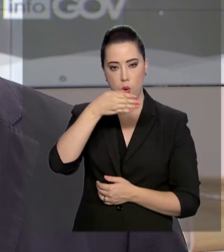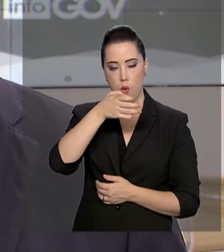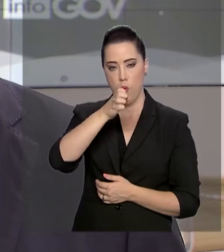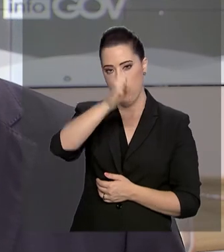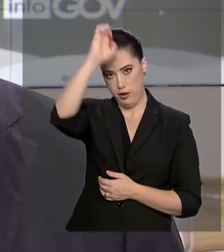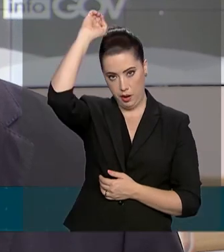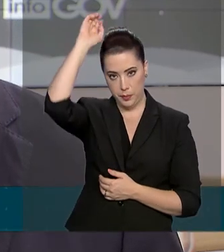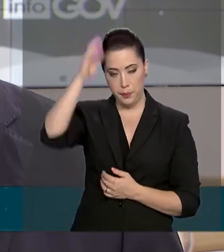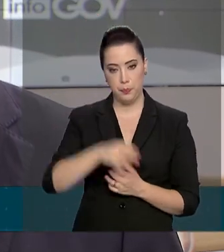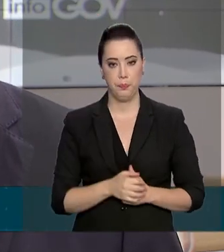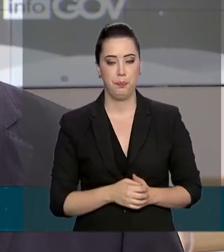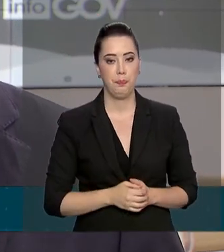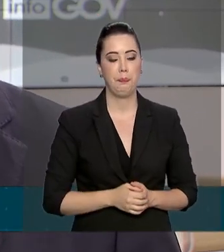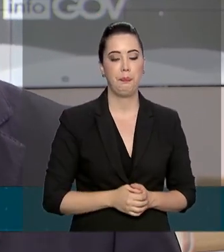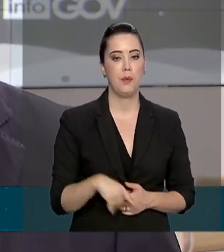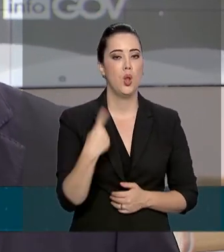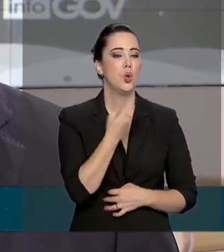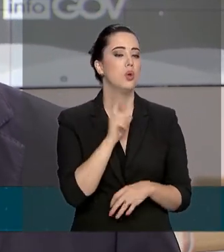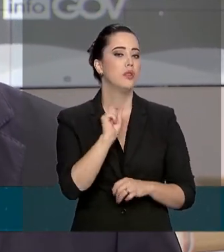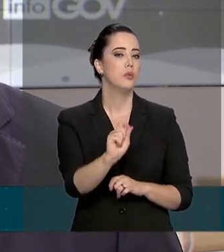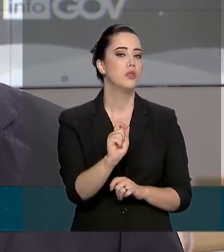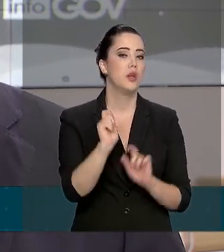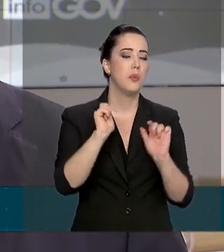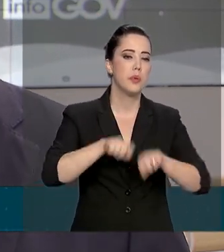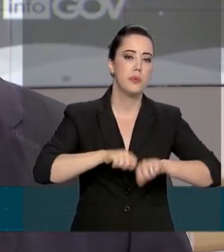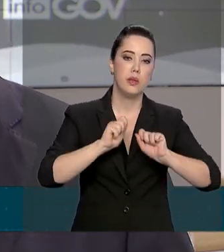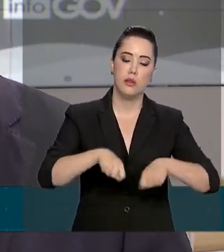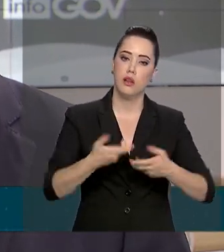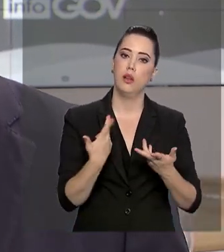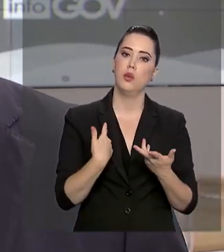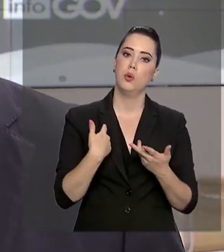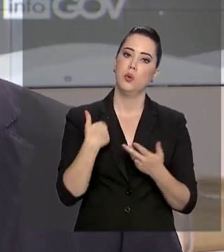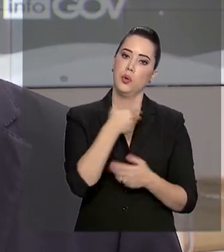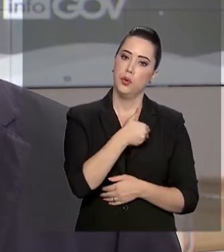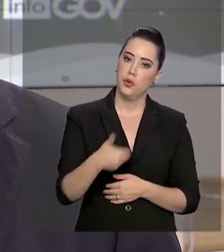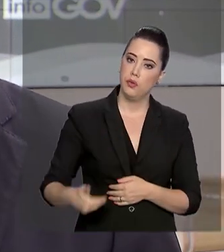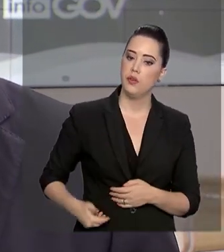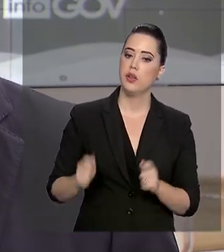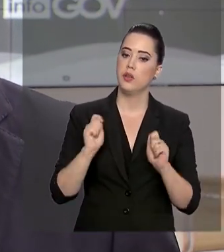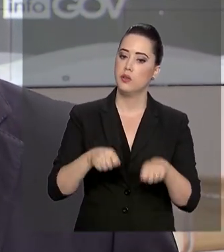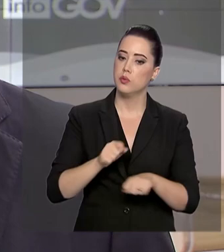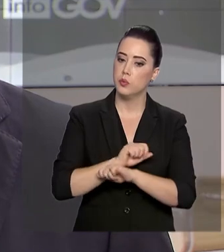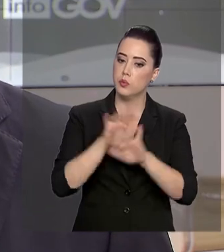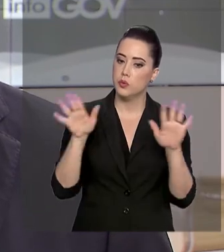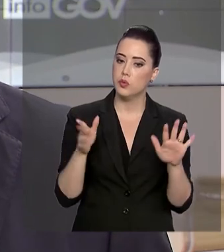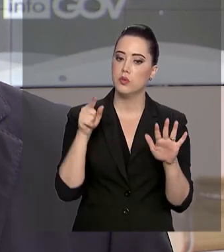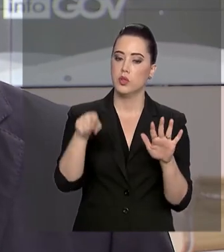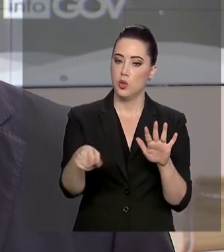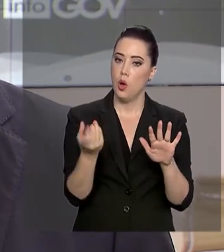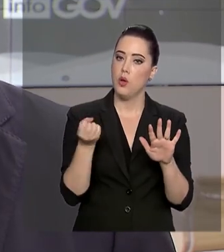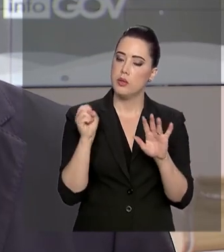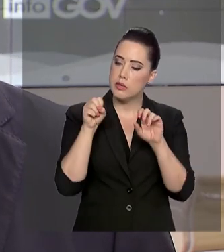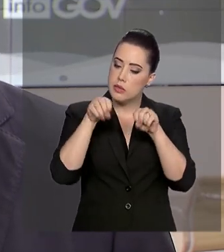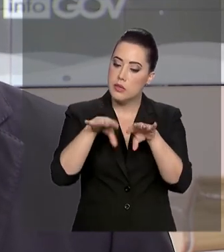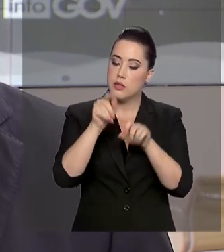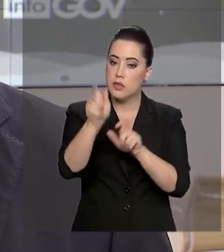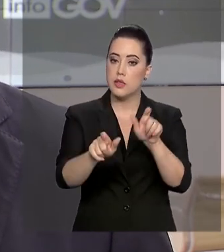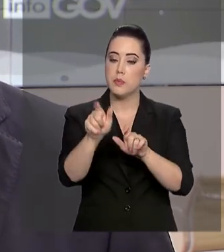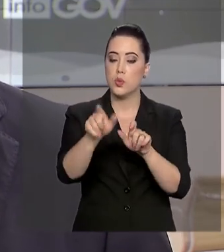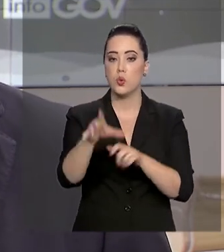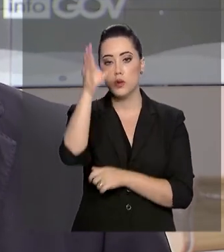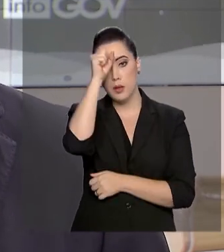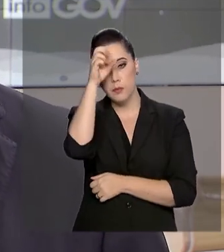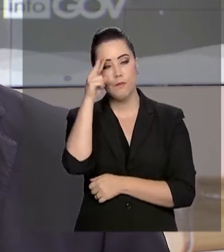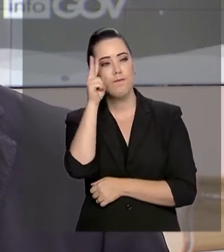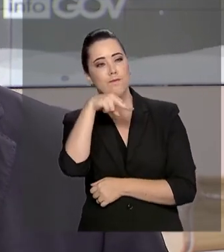está fazendo é deixar com que o Estado seja legível para as pessoas. Nós somos uma escola, a gente ensina as pessoas a lerem, a gente ensina as pessoas a lerem